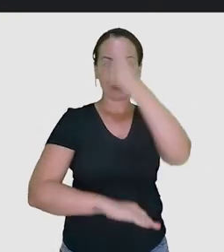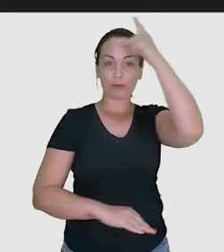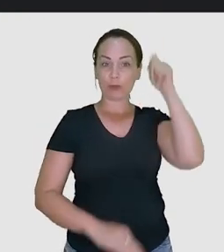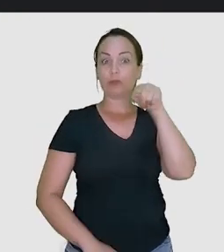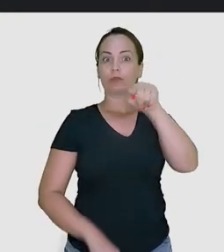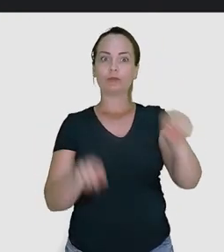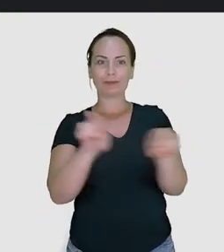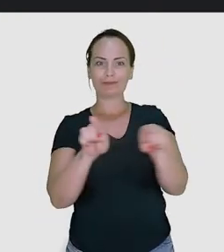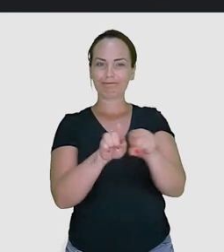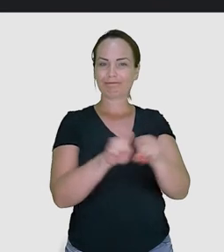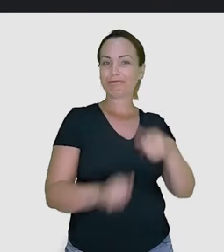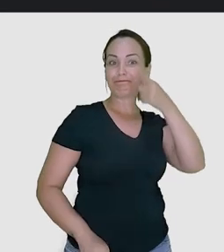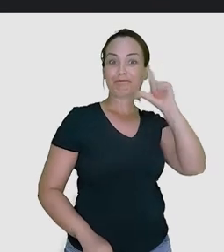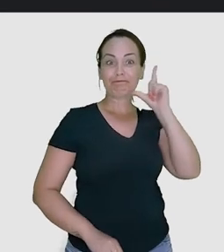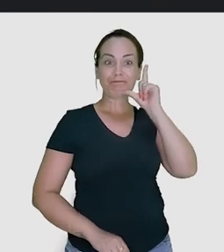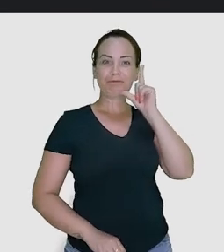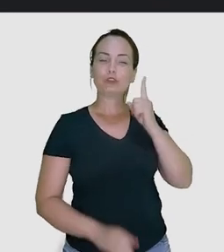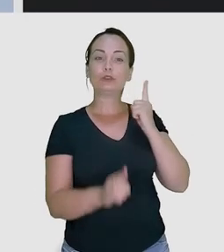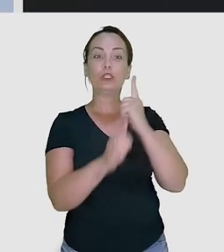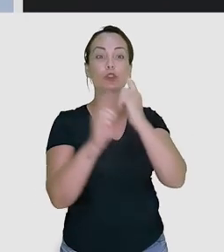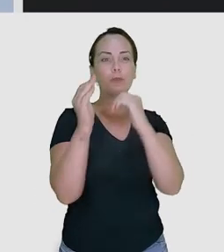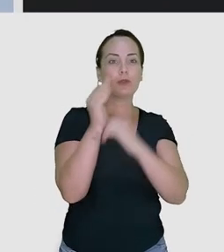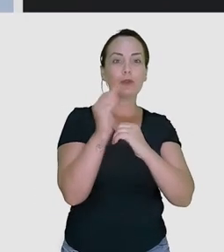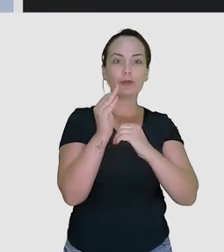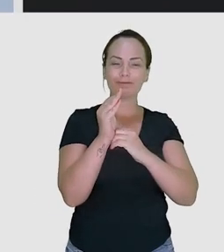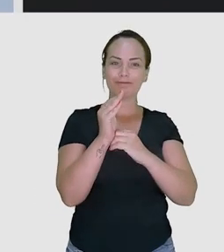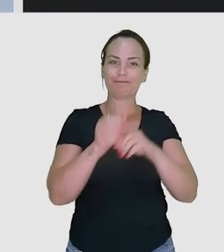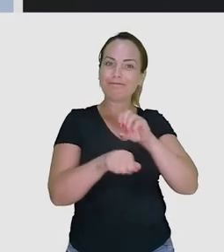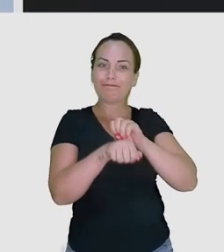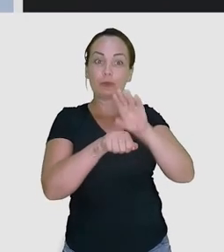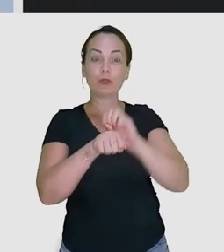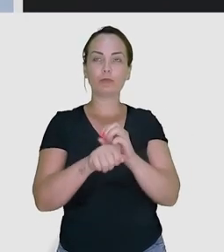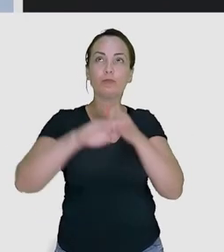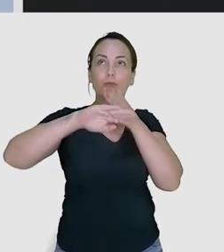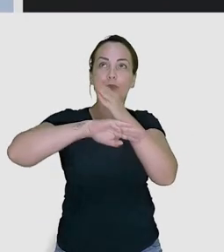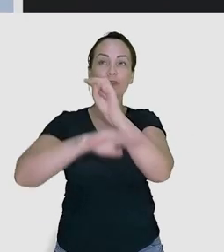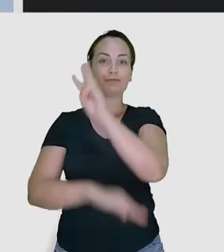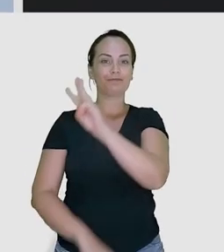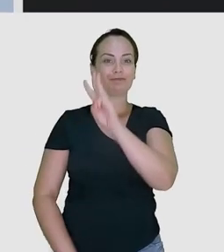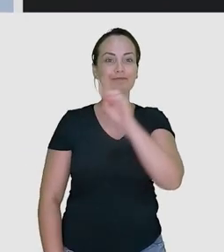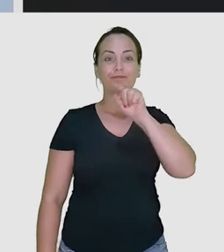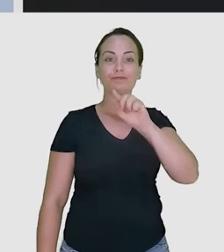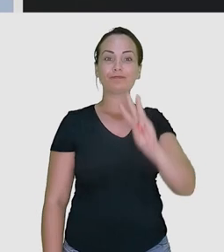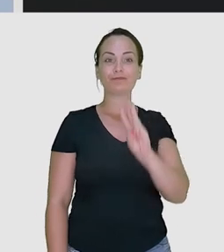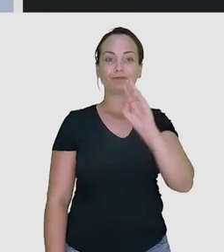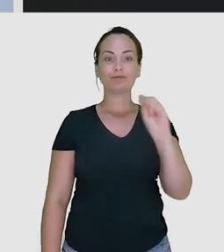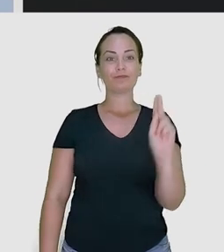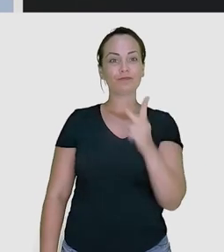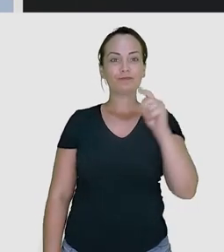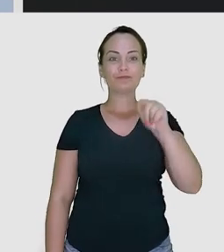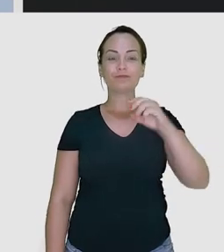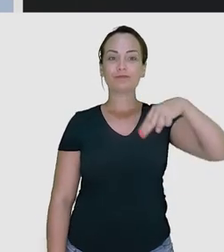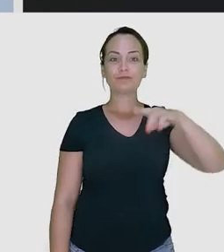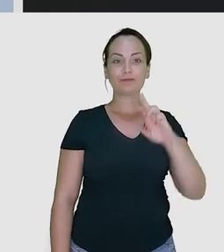Quais obstáculos terá que enfrentar? Pessoal, para vocês também poderem desvendar o mistério, eu tenho uma dica. É só acessar o